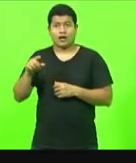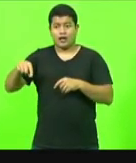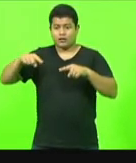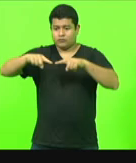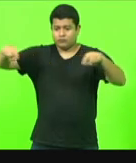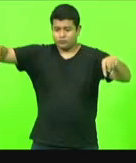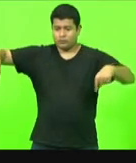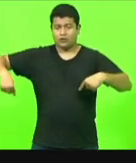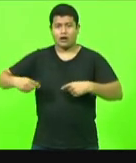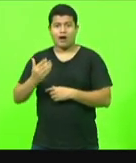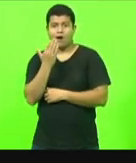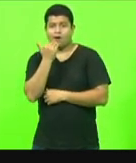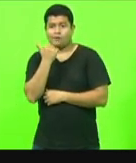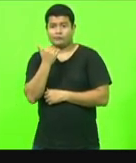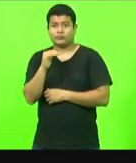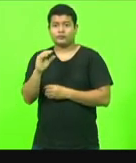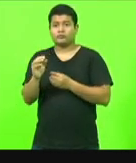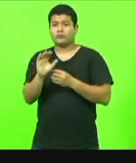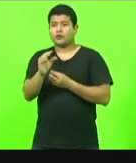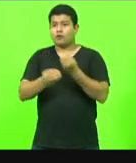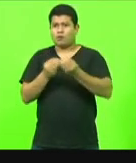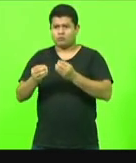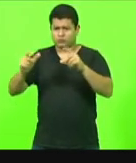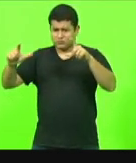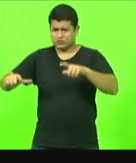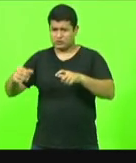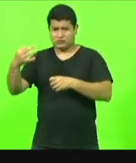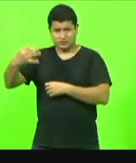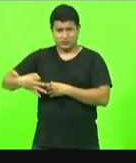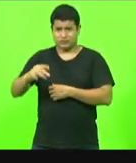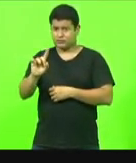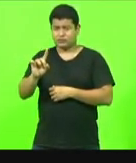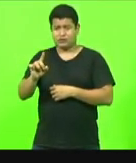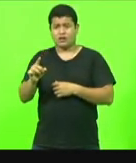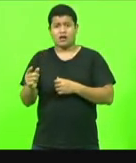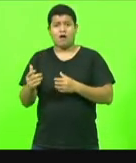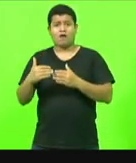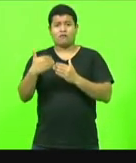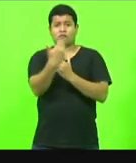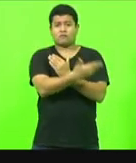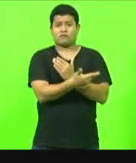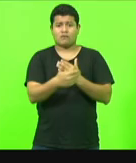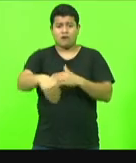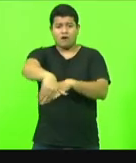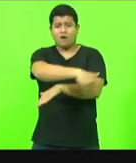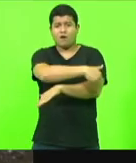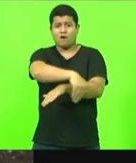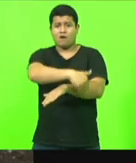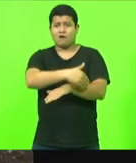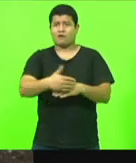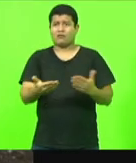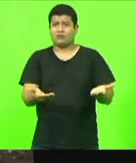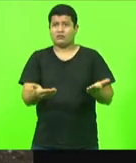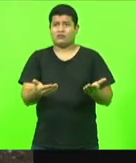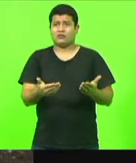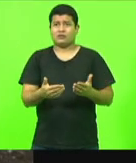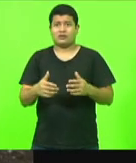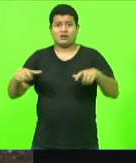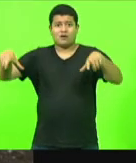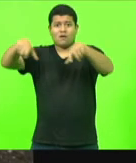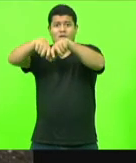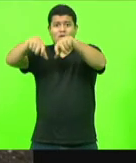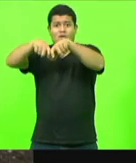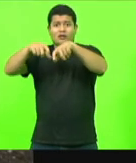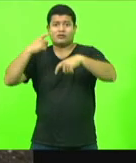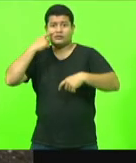que é o corredor da escola e aqui é a quadra. O único espaço é esse.